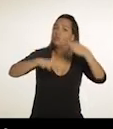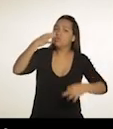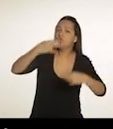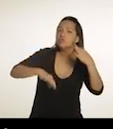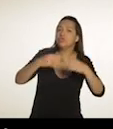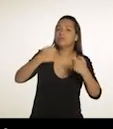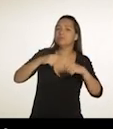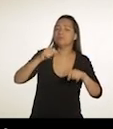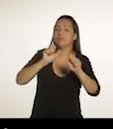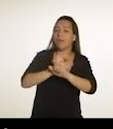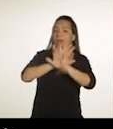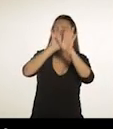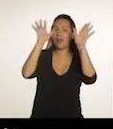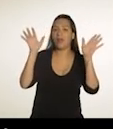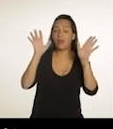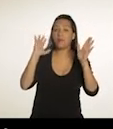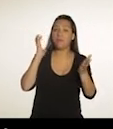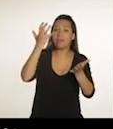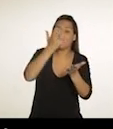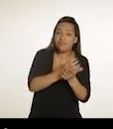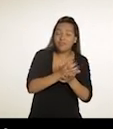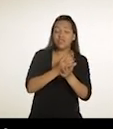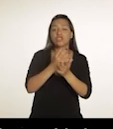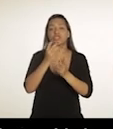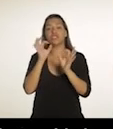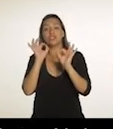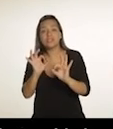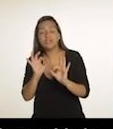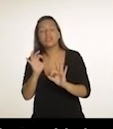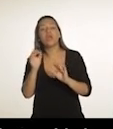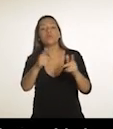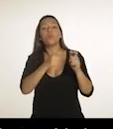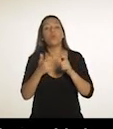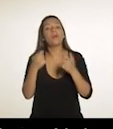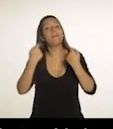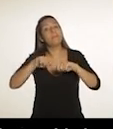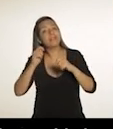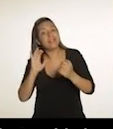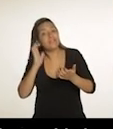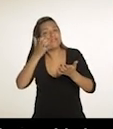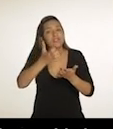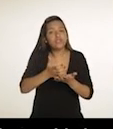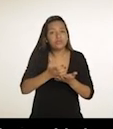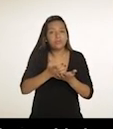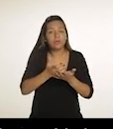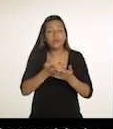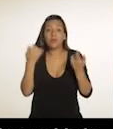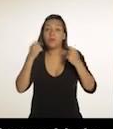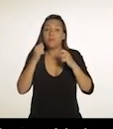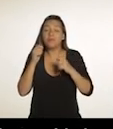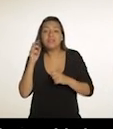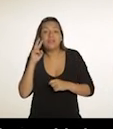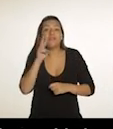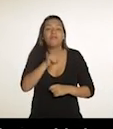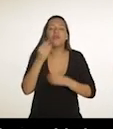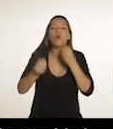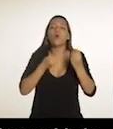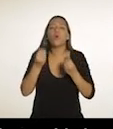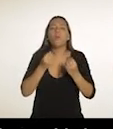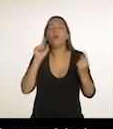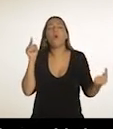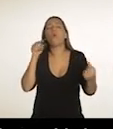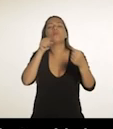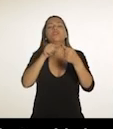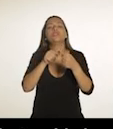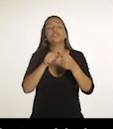possa trazer mais recursos com mais transparência para ser investido onde tem que ser investido. Para o Estado chegar no lugar decisivo para reduzir a desigualdade. Qual é a